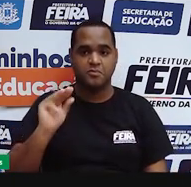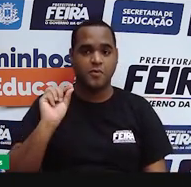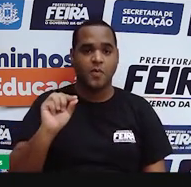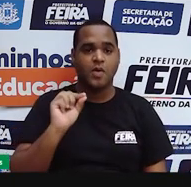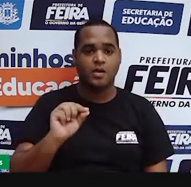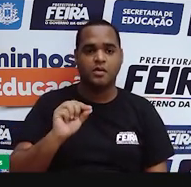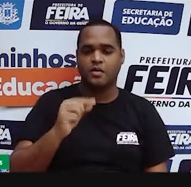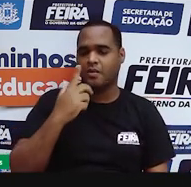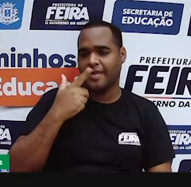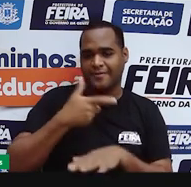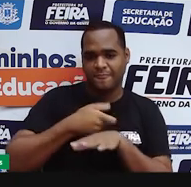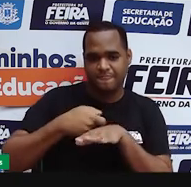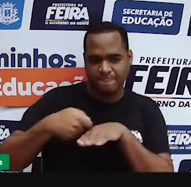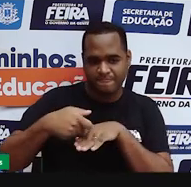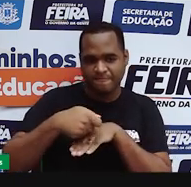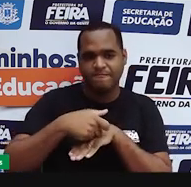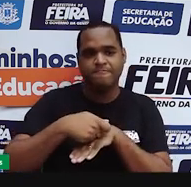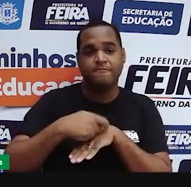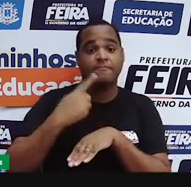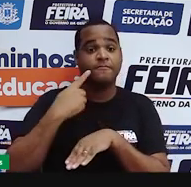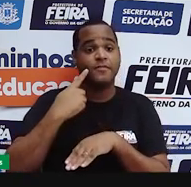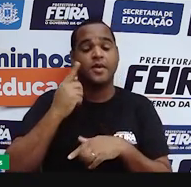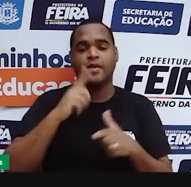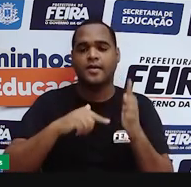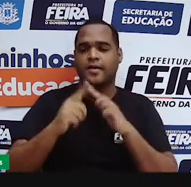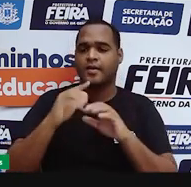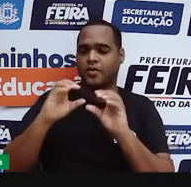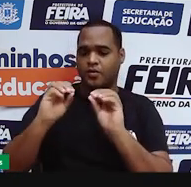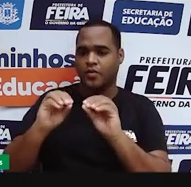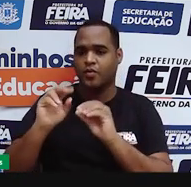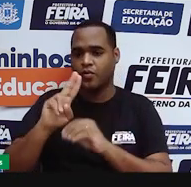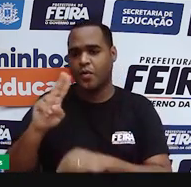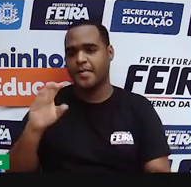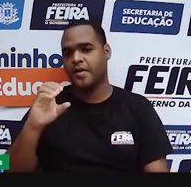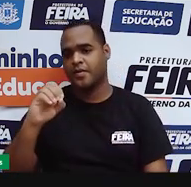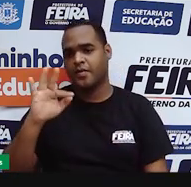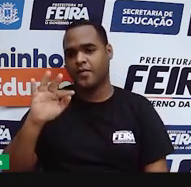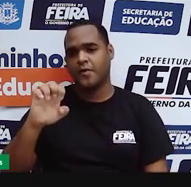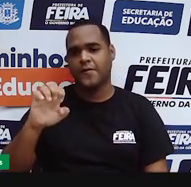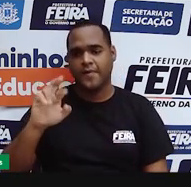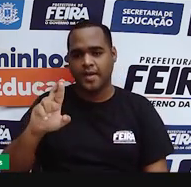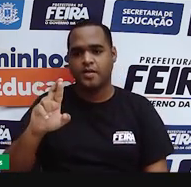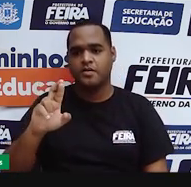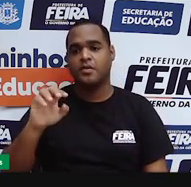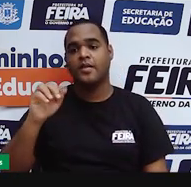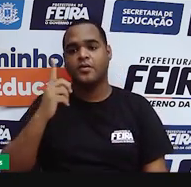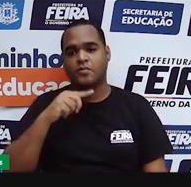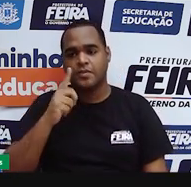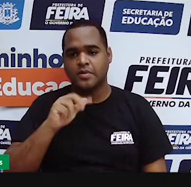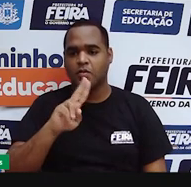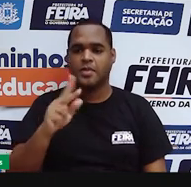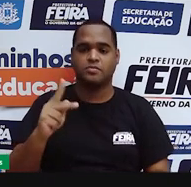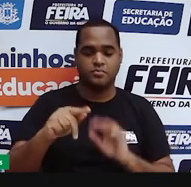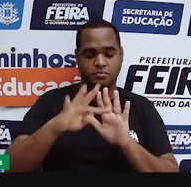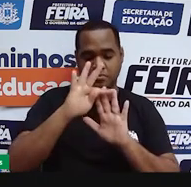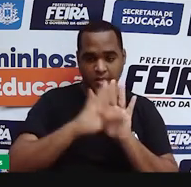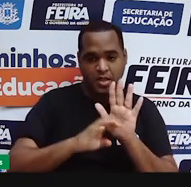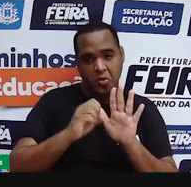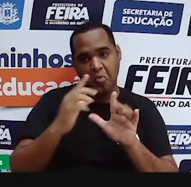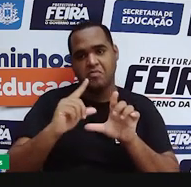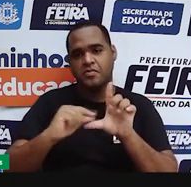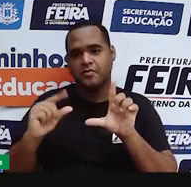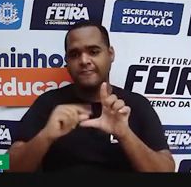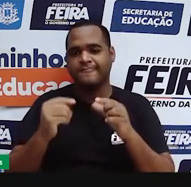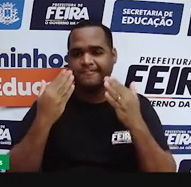No caso do Confere Aí, a gente consegue colocar o link ou o texto. Tanto faz. Então, essas aqui que eu estou apresentando para